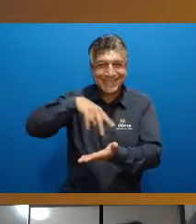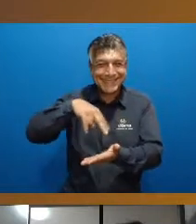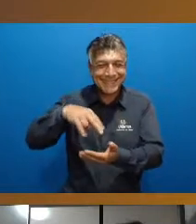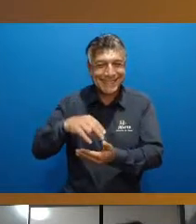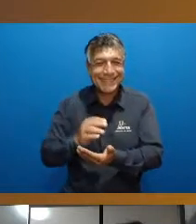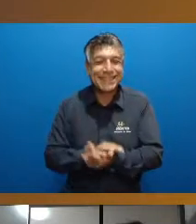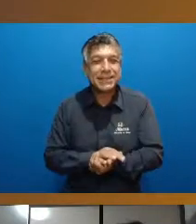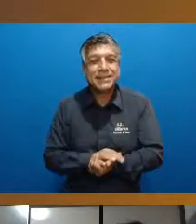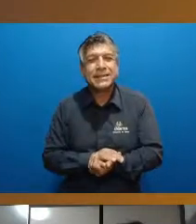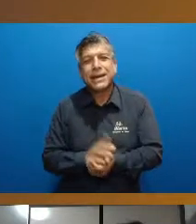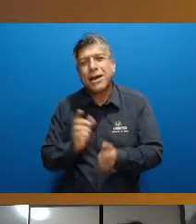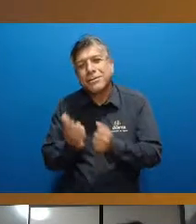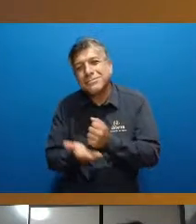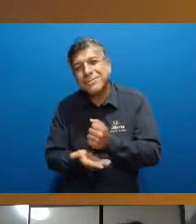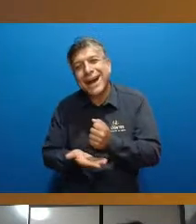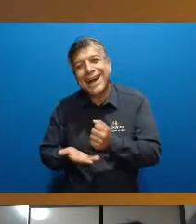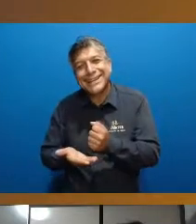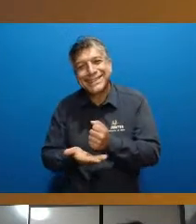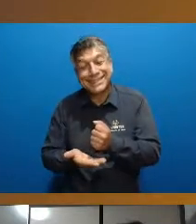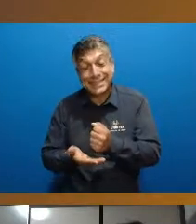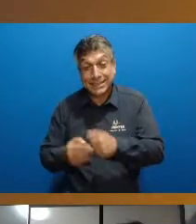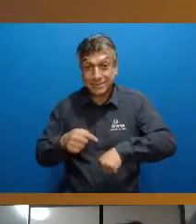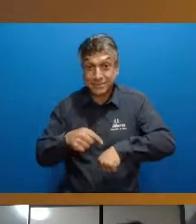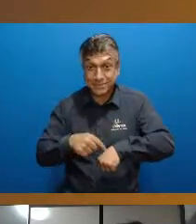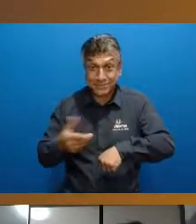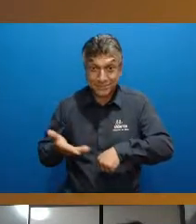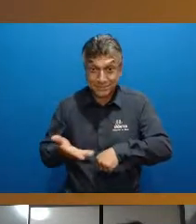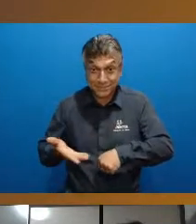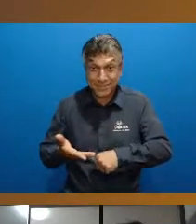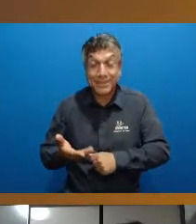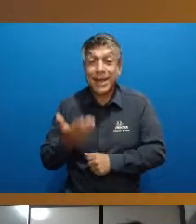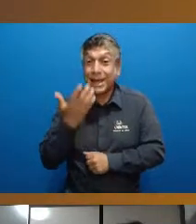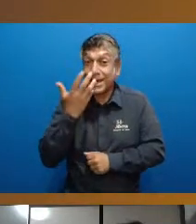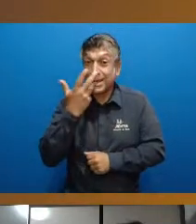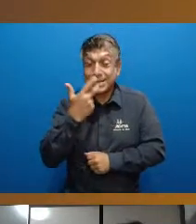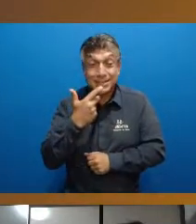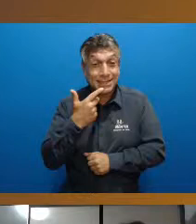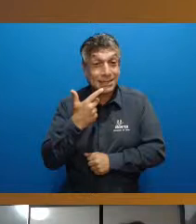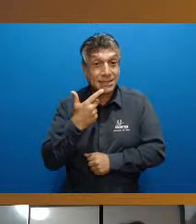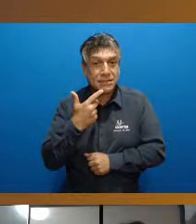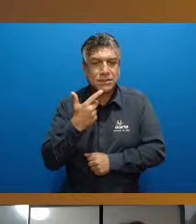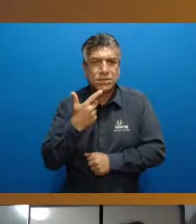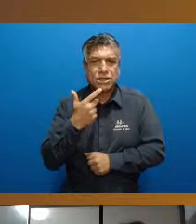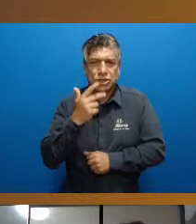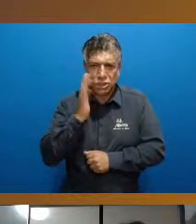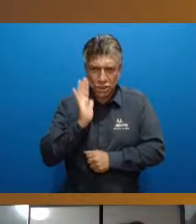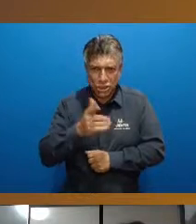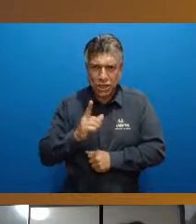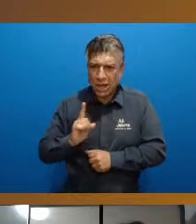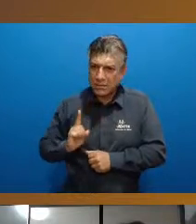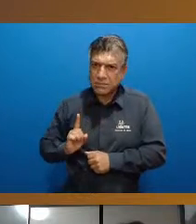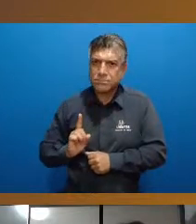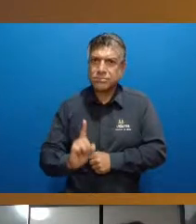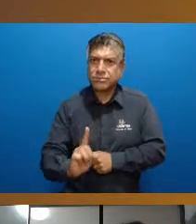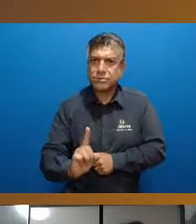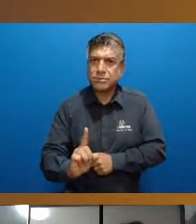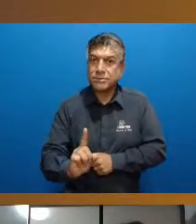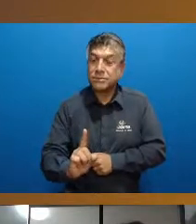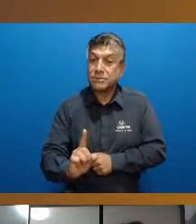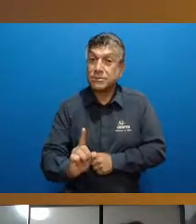então nesse momento a criança ainda não é inserida no conteúdo